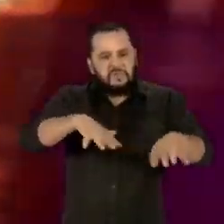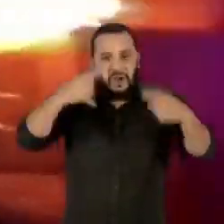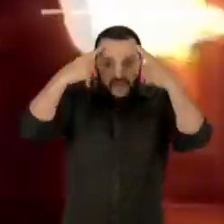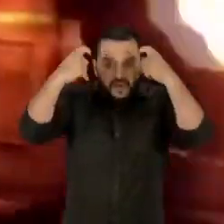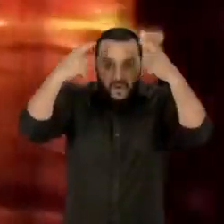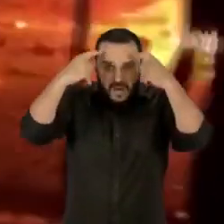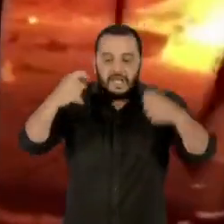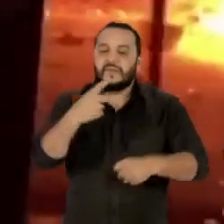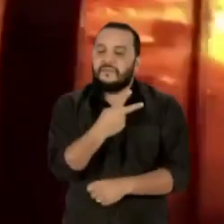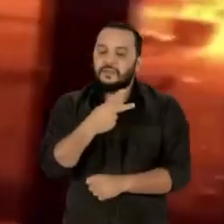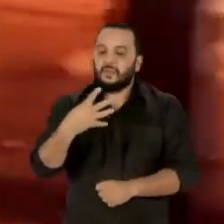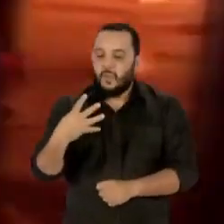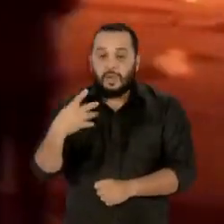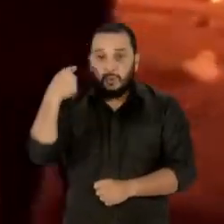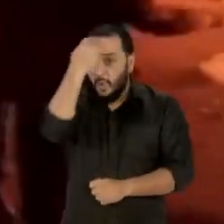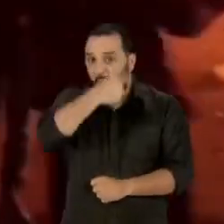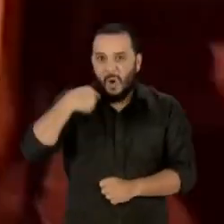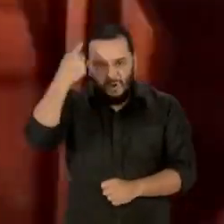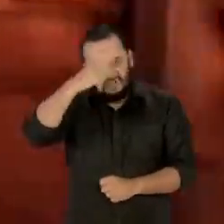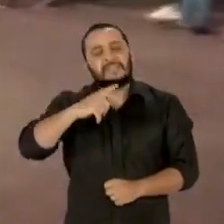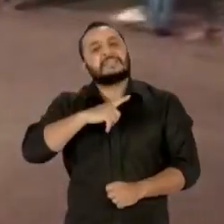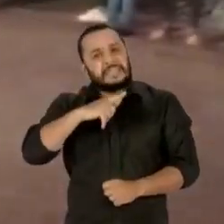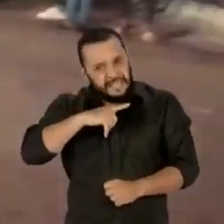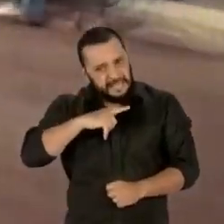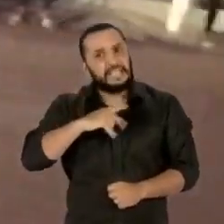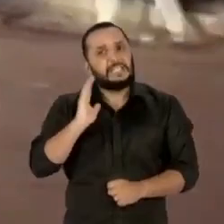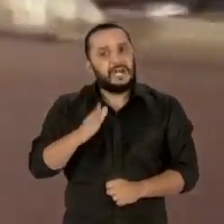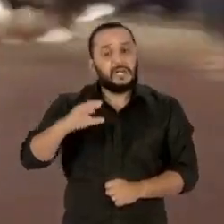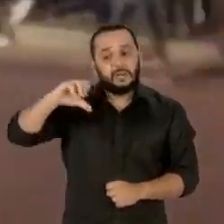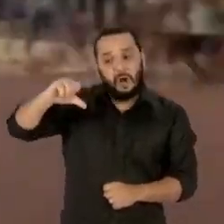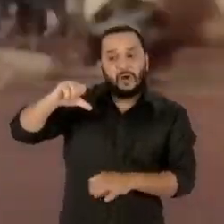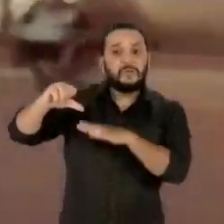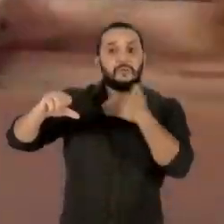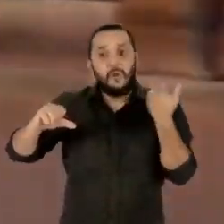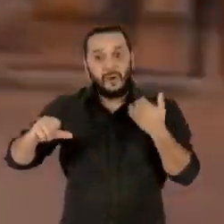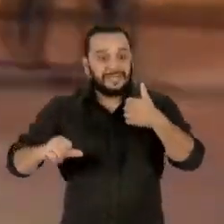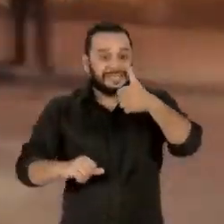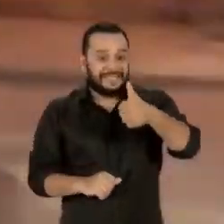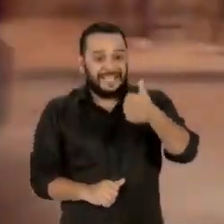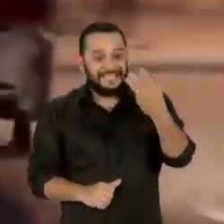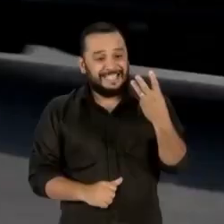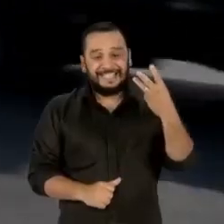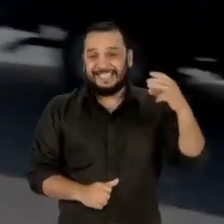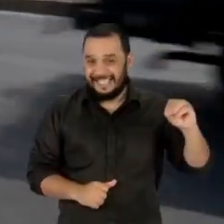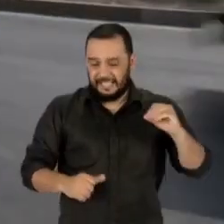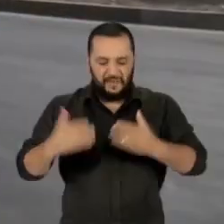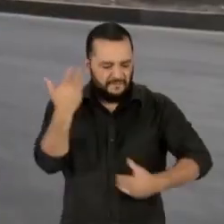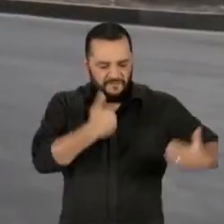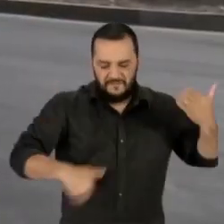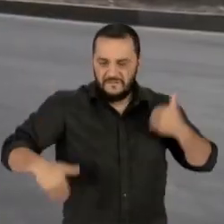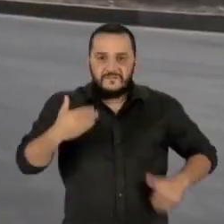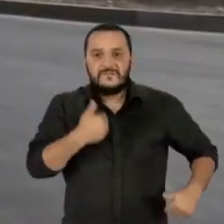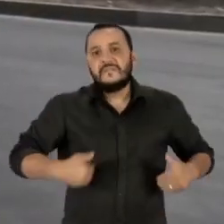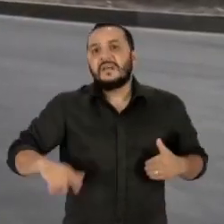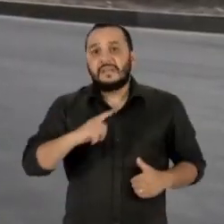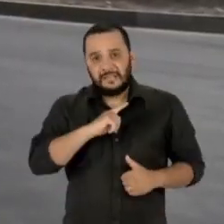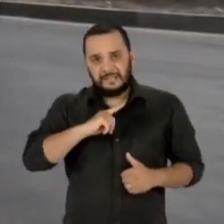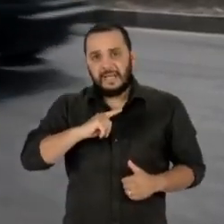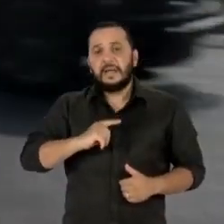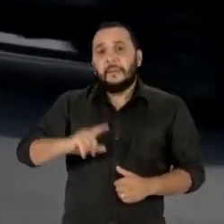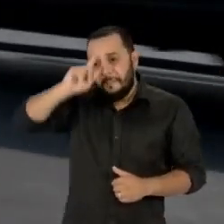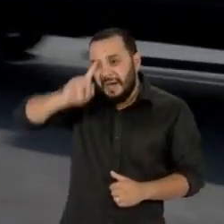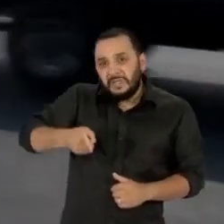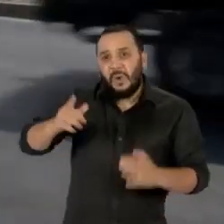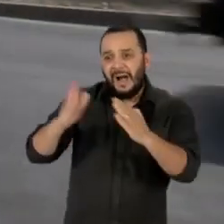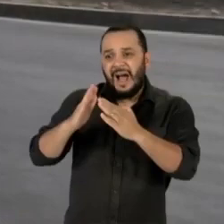últimas 24 horas deixaram pelo menos nove mortos e mais de 130 feridos. A medida que entra em vigor hoje